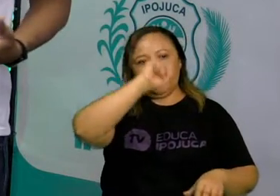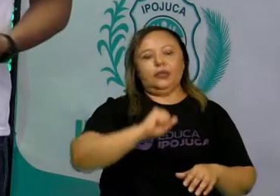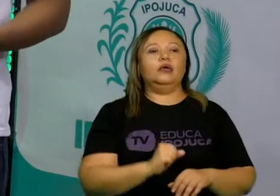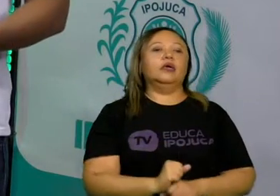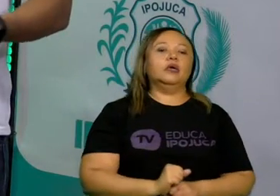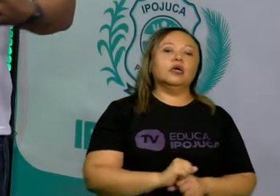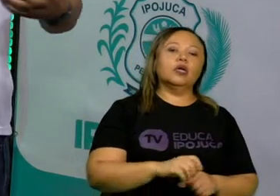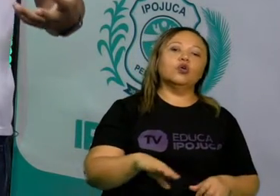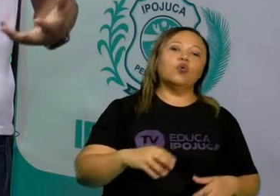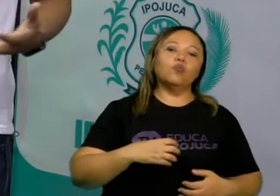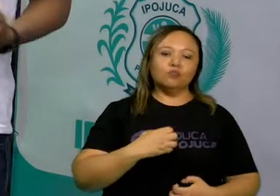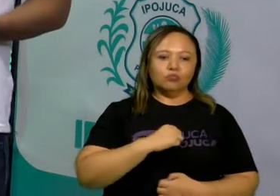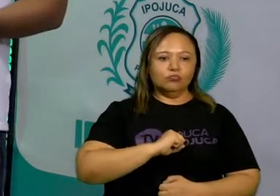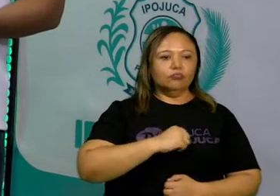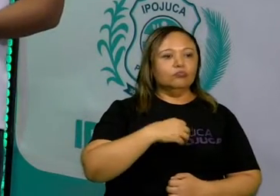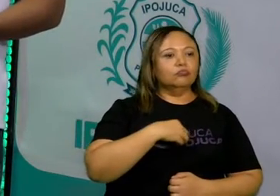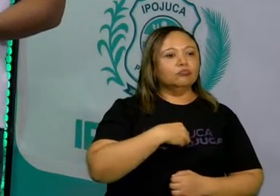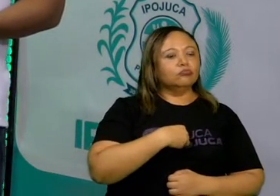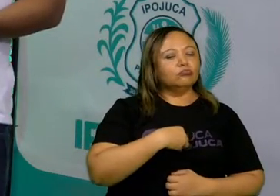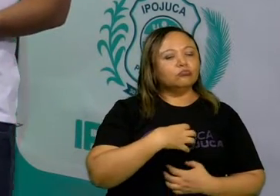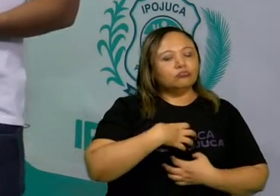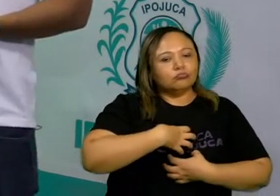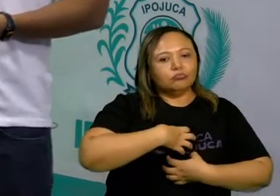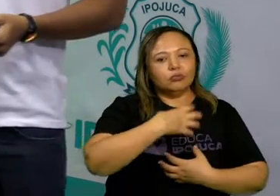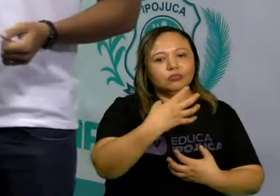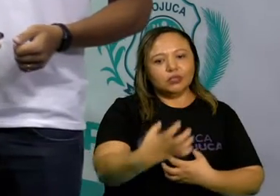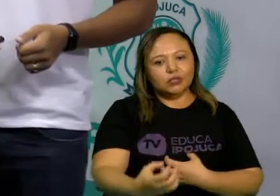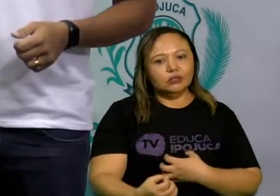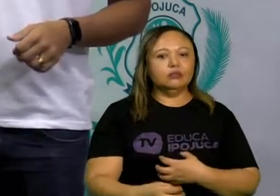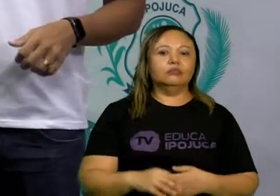sentimentos e até mesmo emoções.